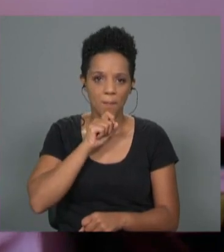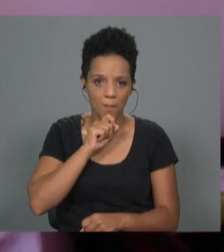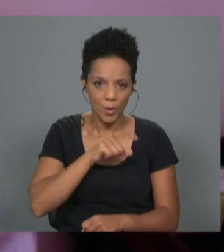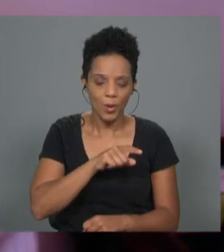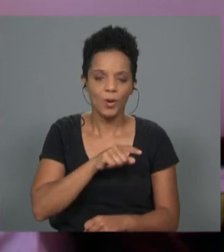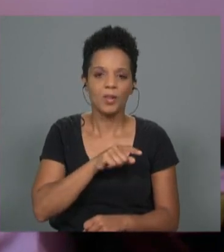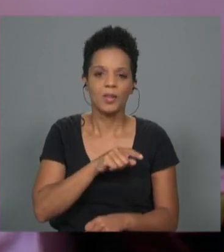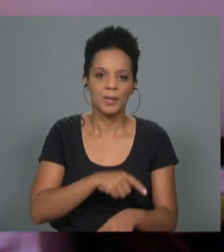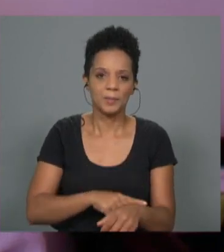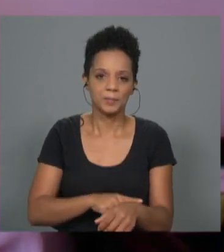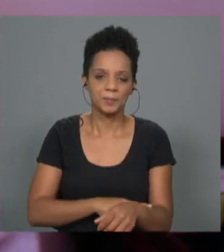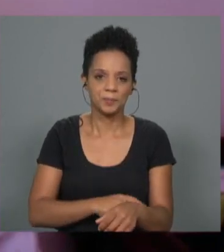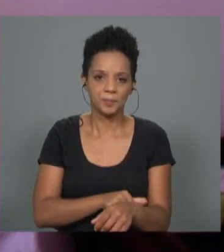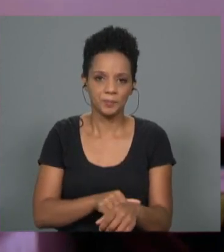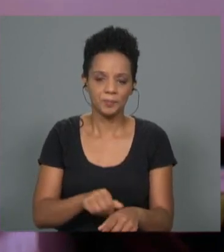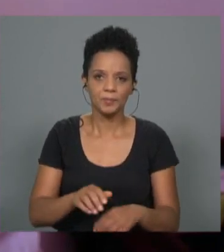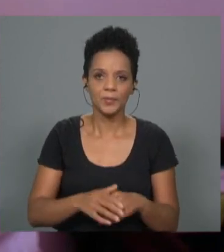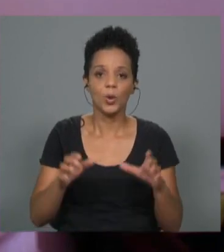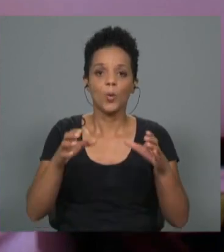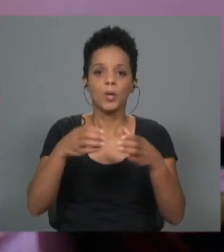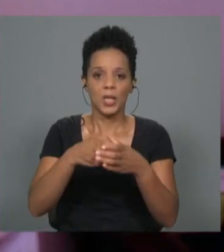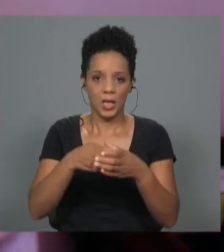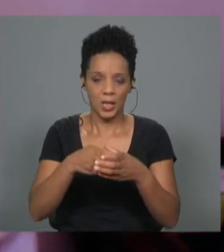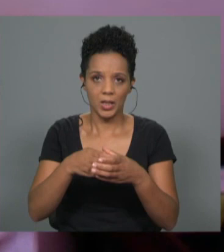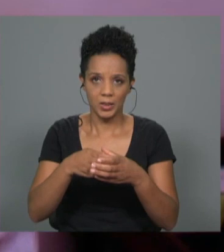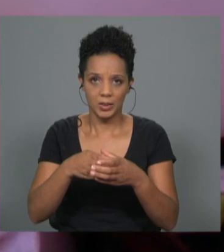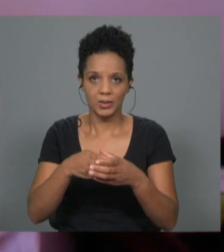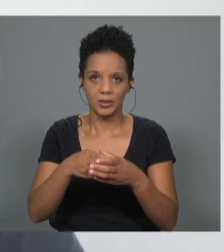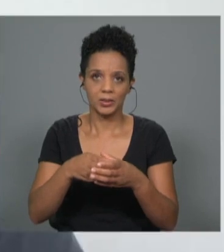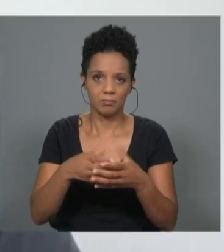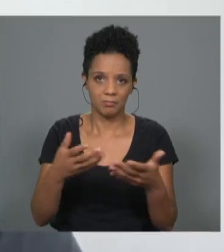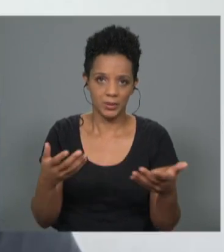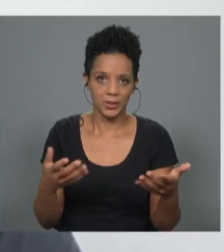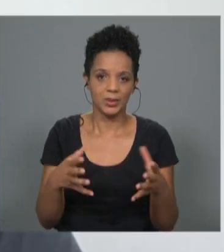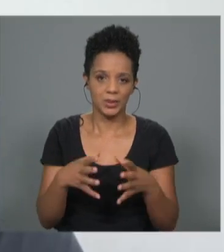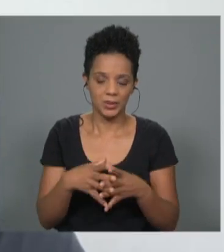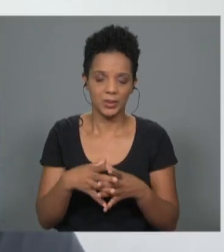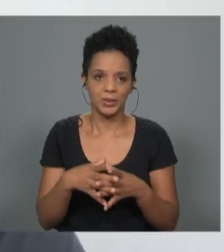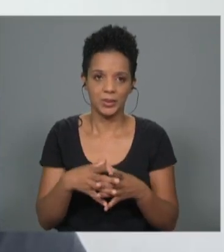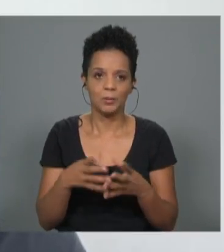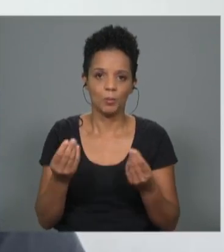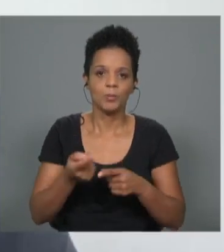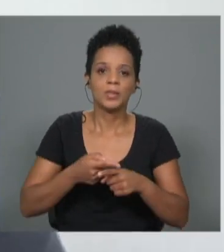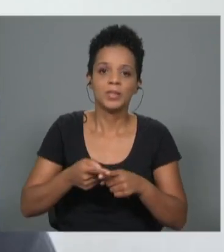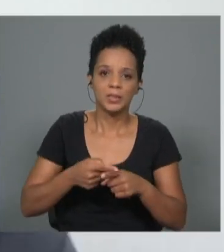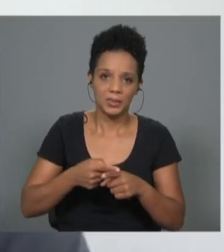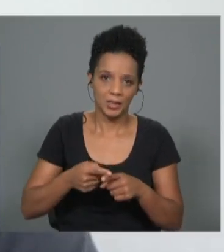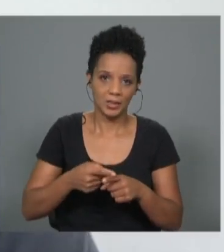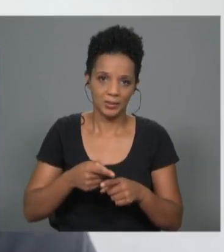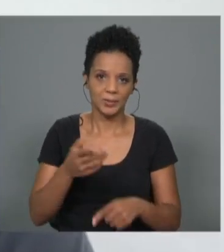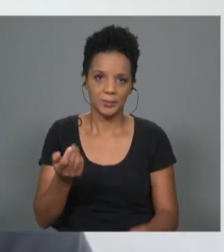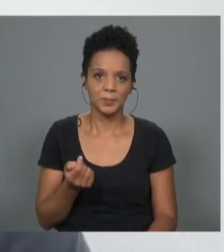aqui na nossa comunidade e tem sido extremamente interessante nesse sentido,